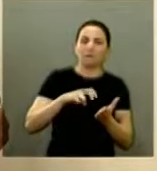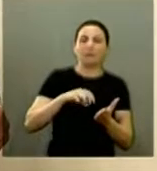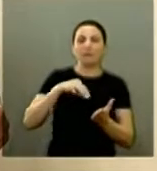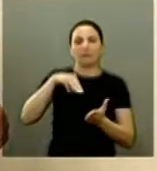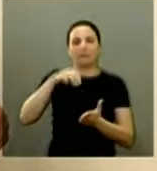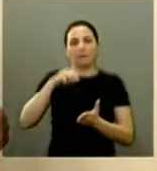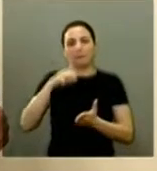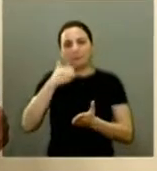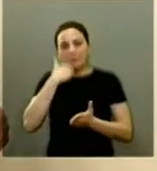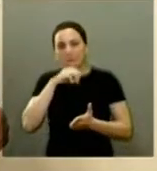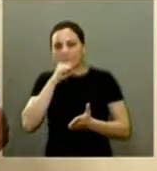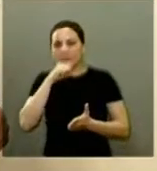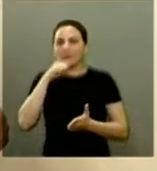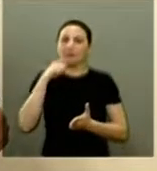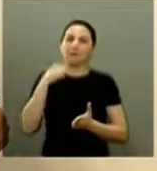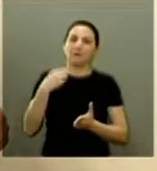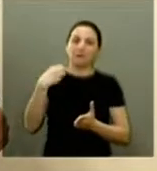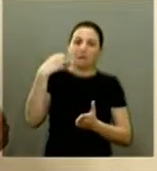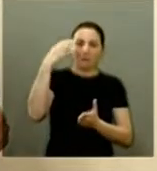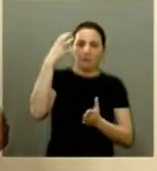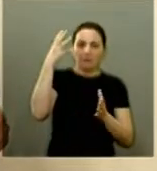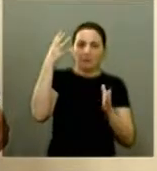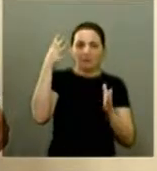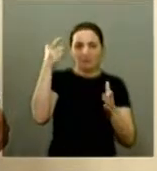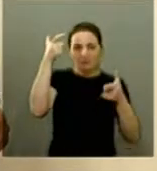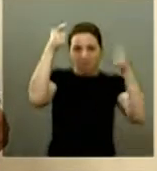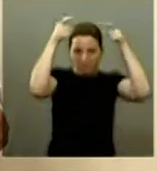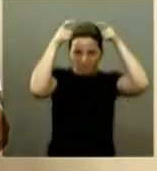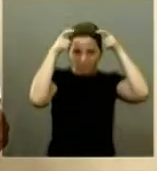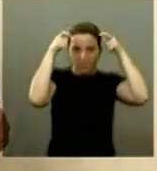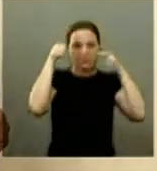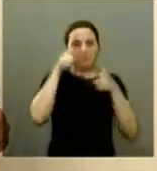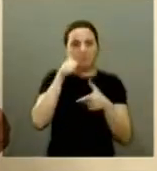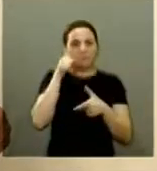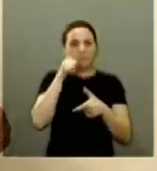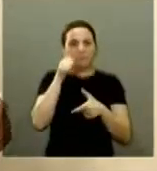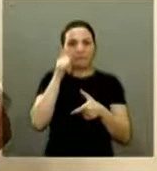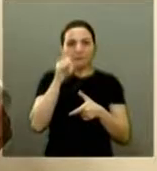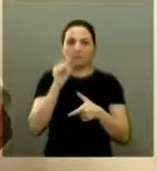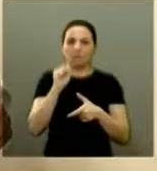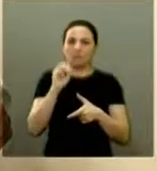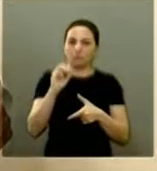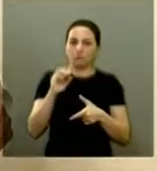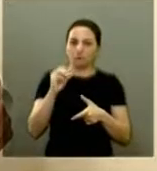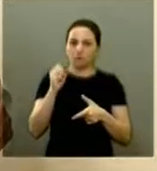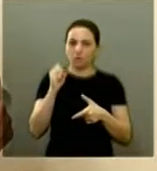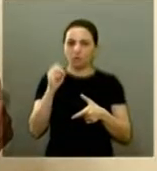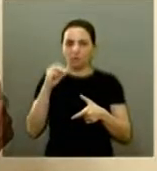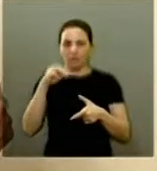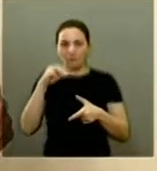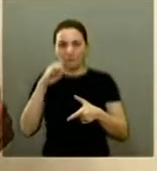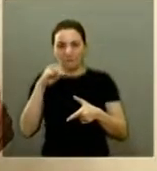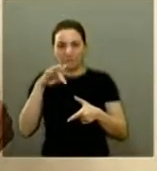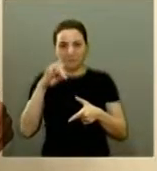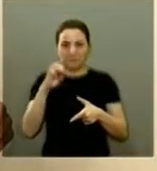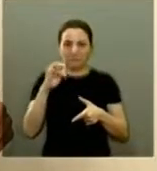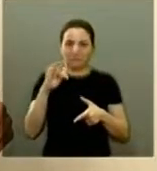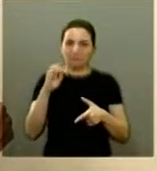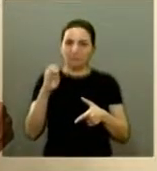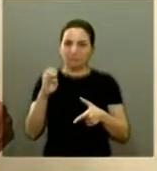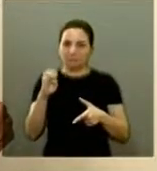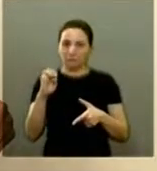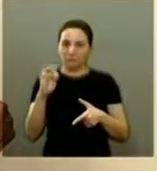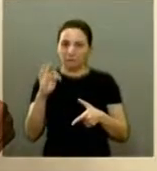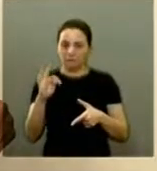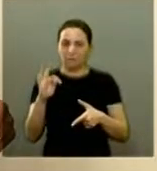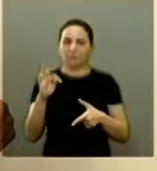admirável de Schoenstein estive lá no sábado mas infelizmente o calor estava tanto que eu pensei que eu fosse desmaiar então acabei